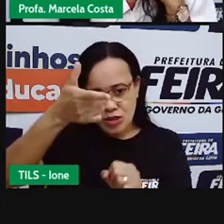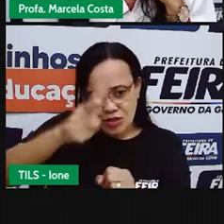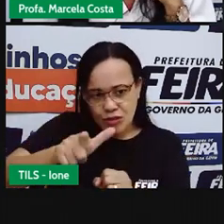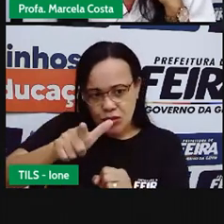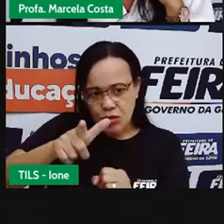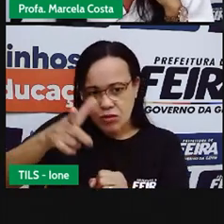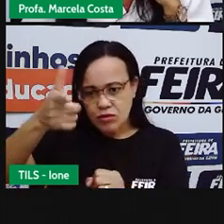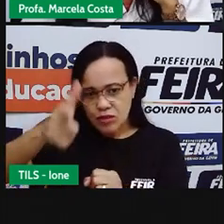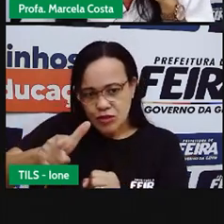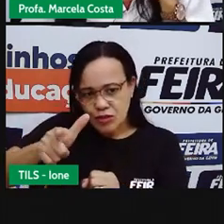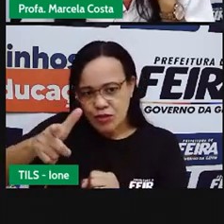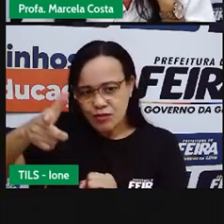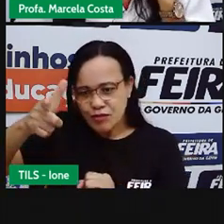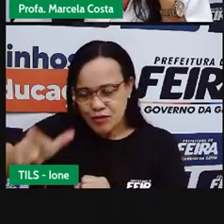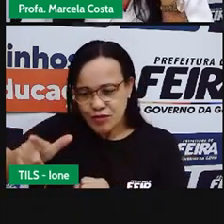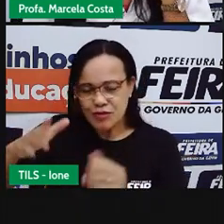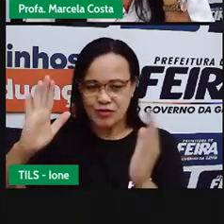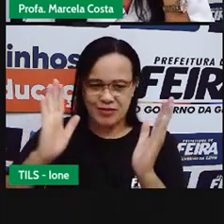Comigo Na sua Casa Para que Você